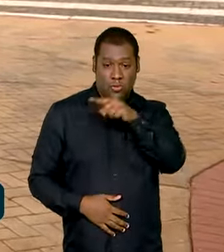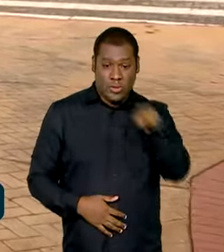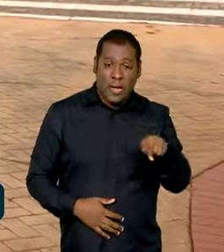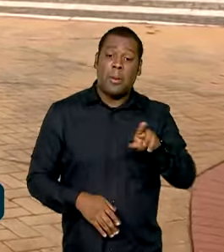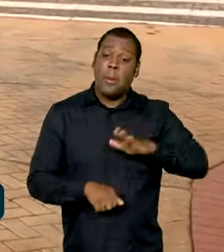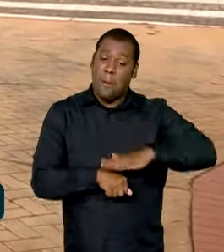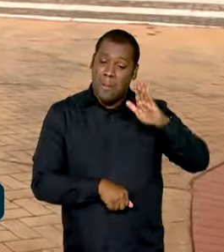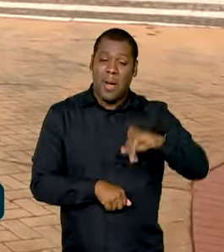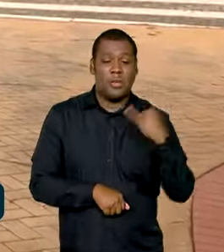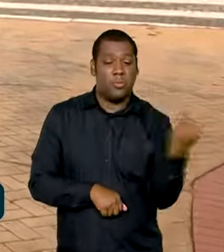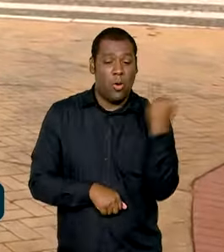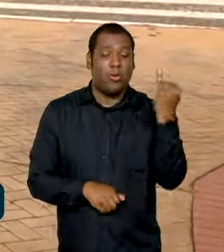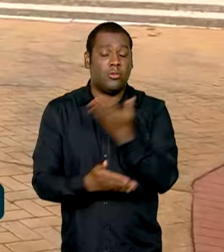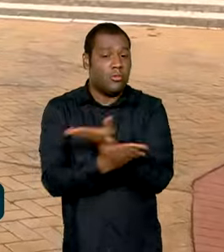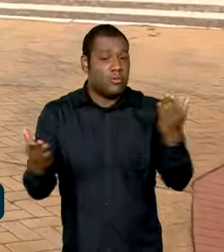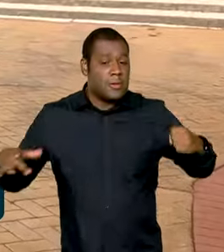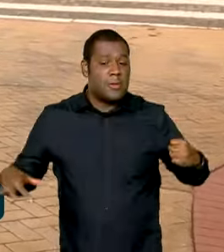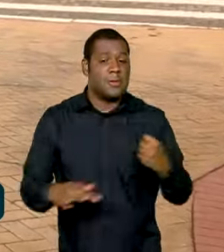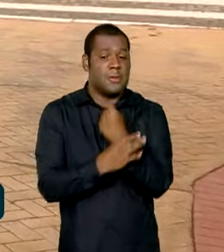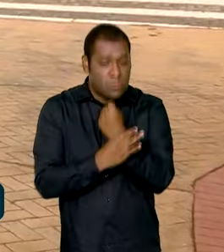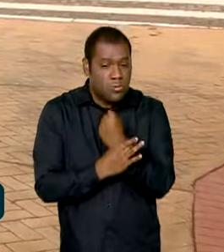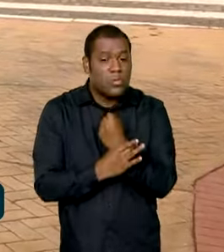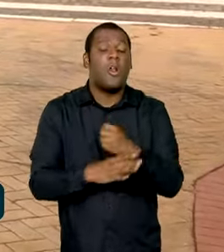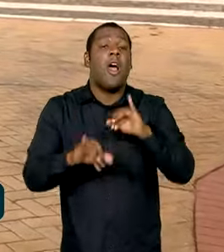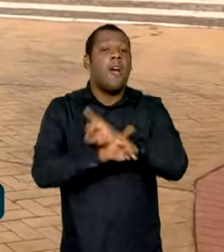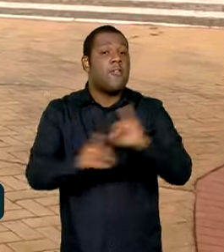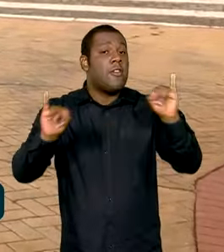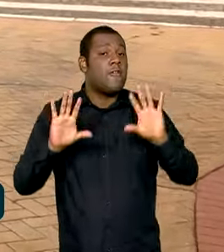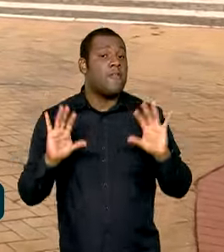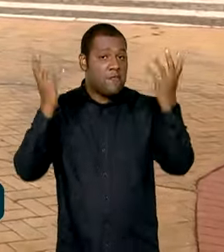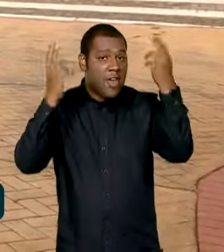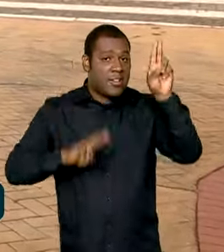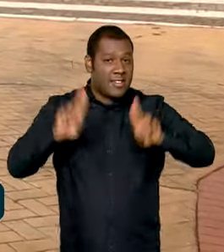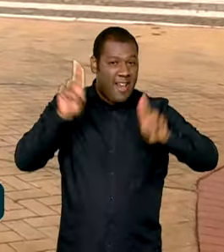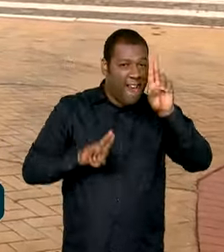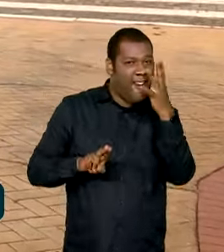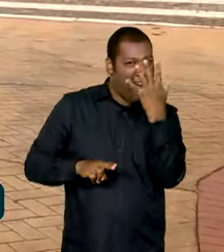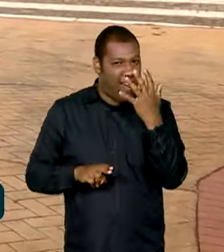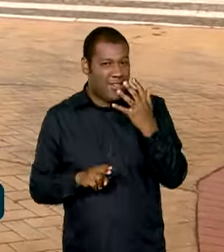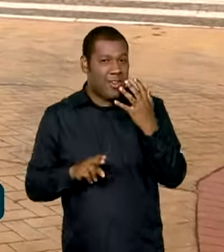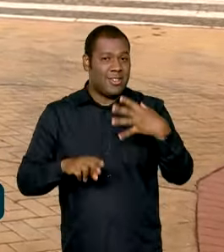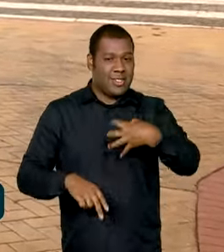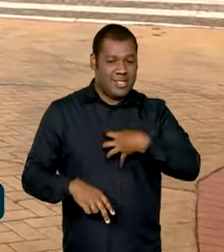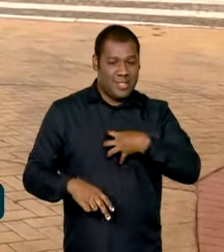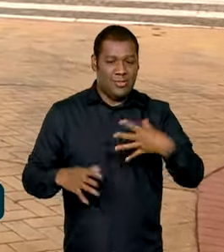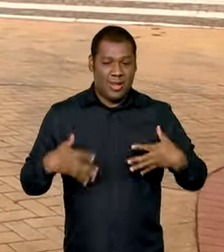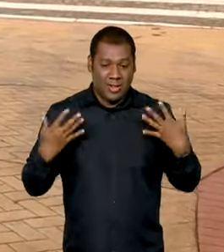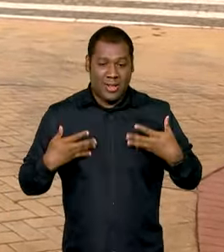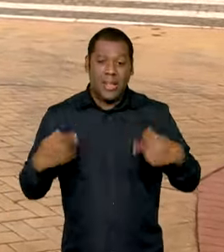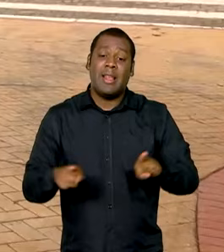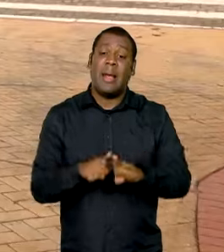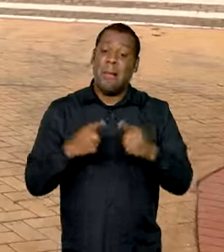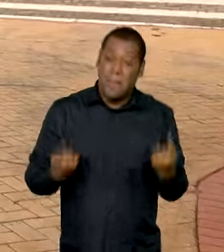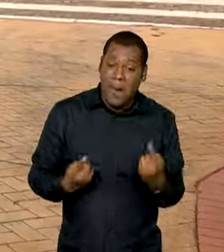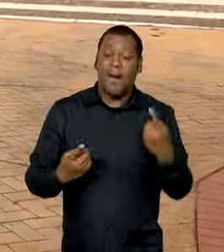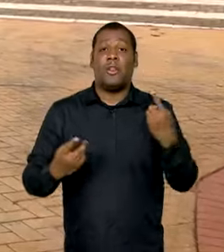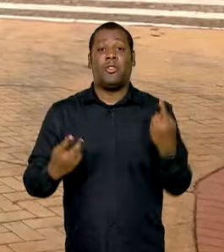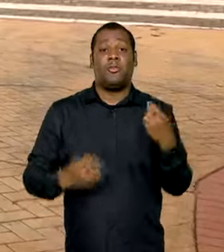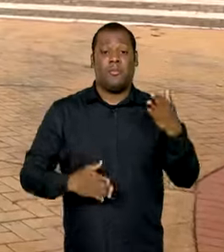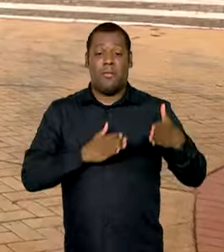segurança. Portanto, a gente lembra, Carnaval é alegria, mas trânsito é coisa séria. Um ótimo Carnaval